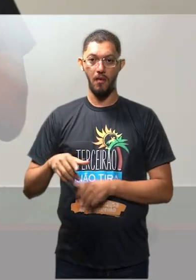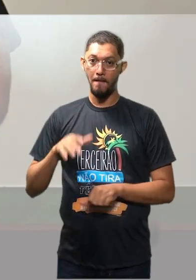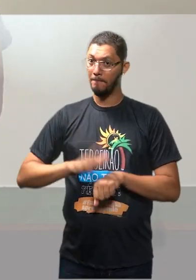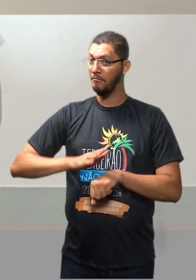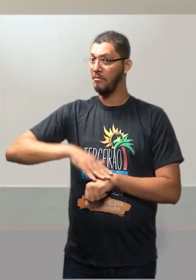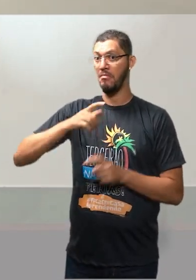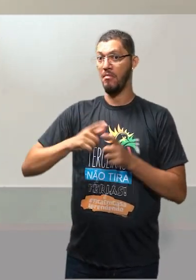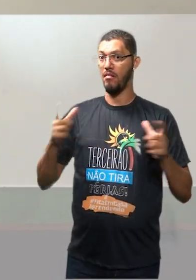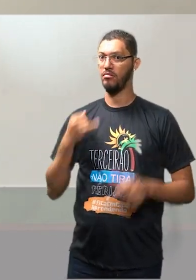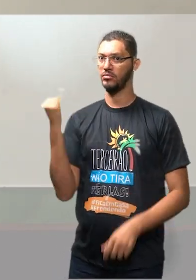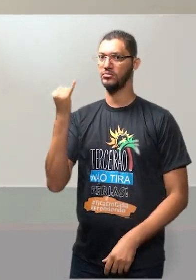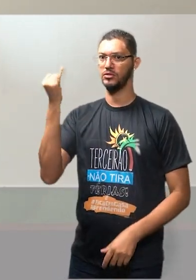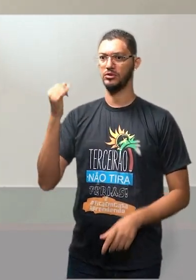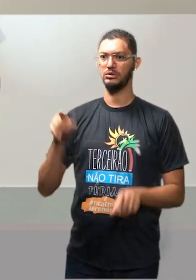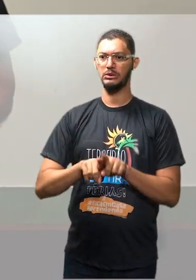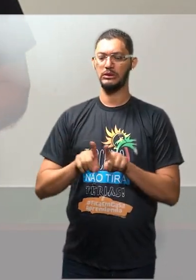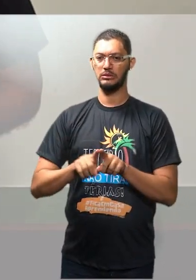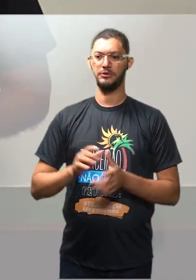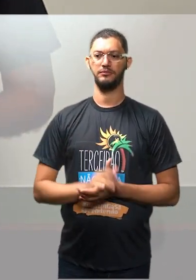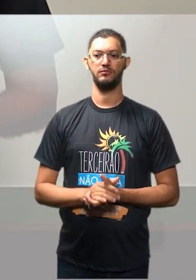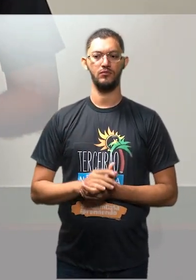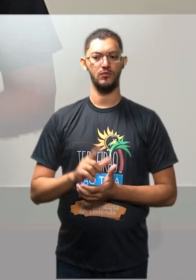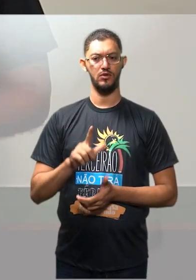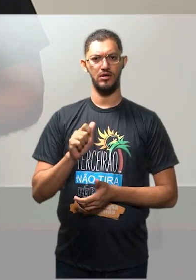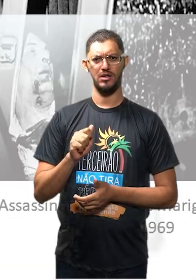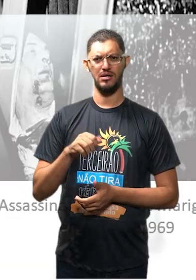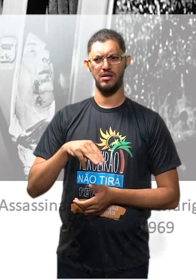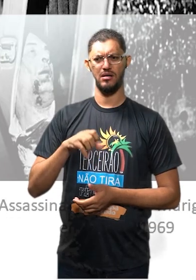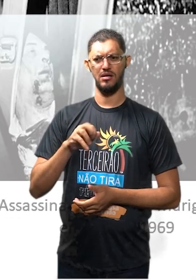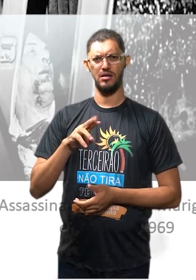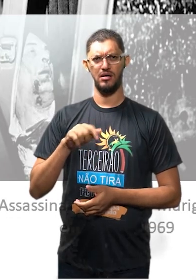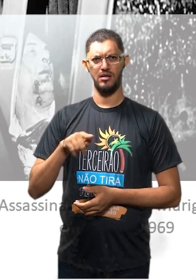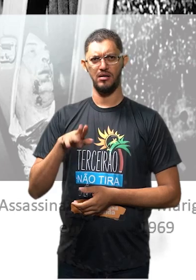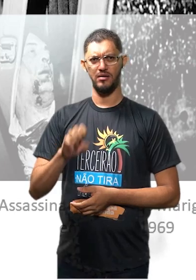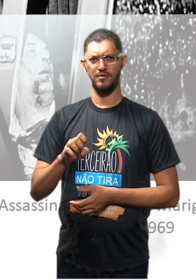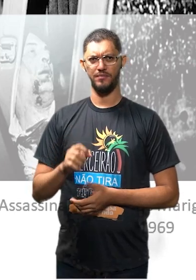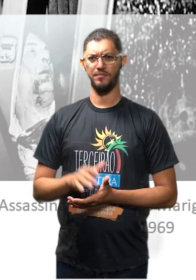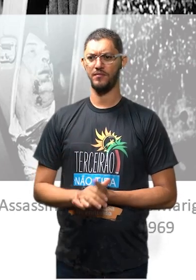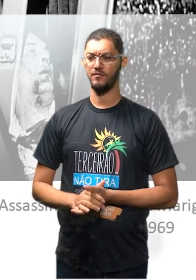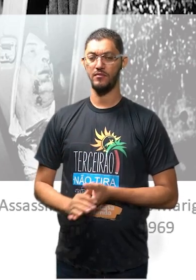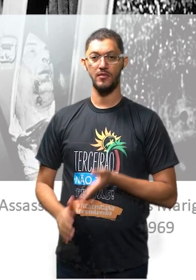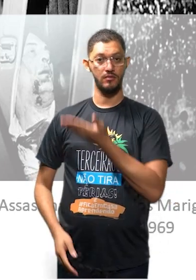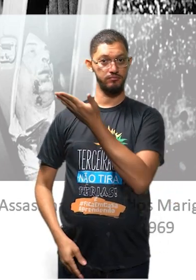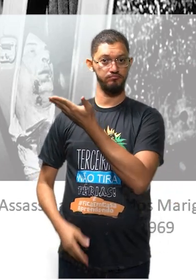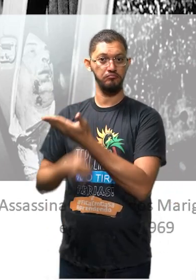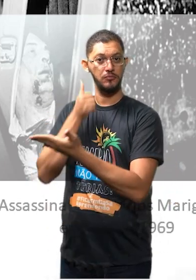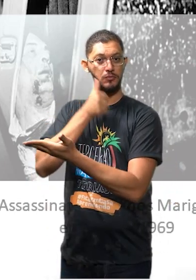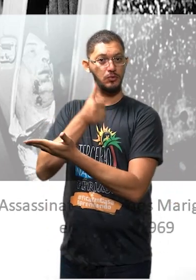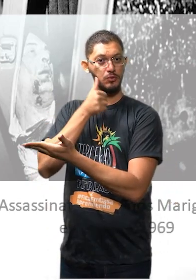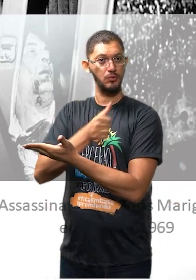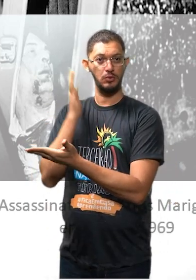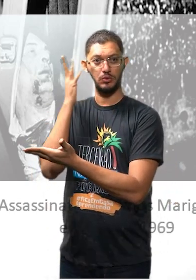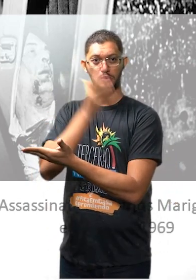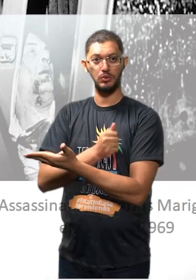tá bom? Que fique bem claro com o Carlos Lamarca. Está vendo a imagem dessa senhora bonita aí, ó? É a esposa dele.